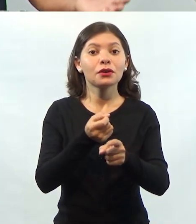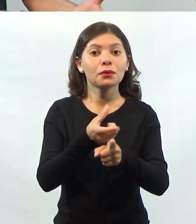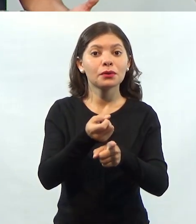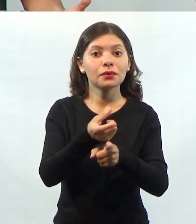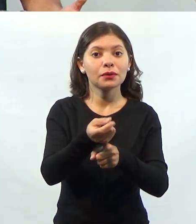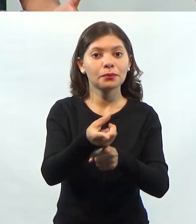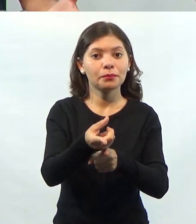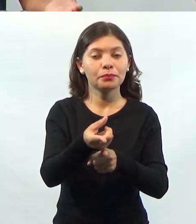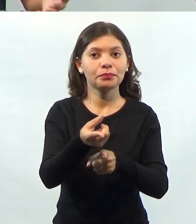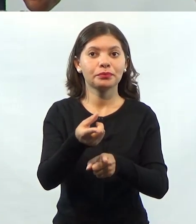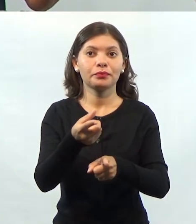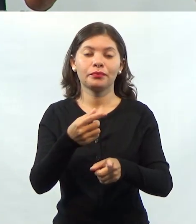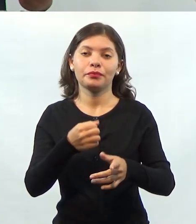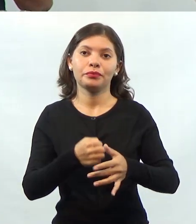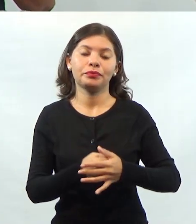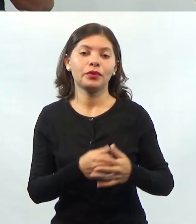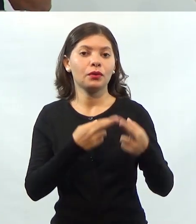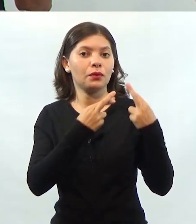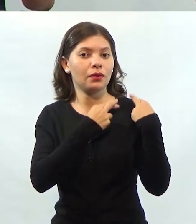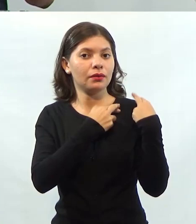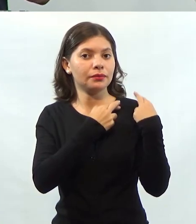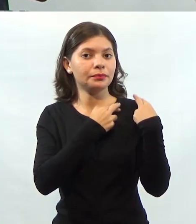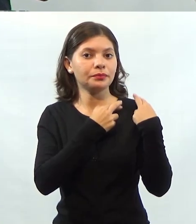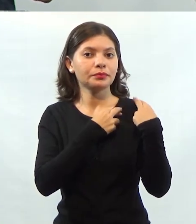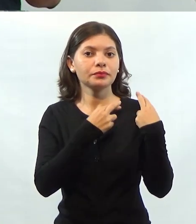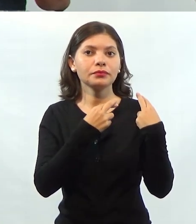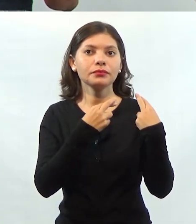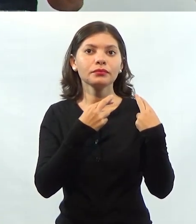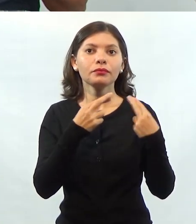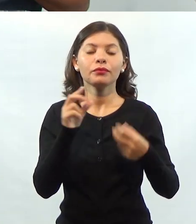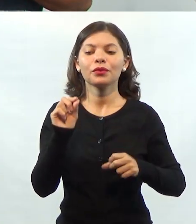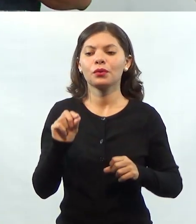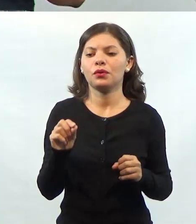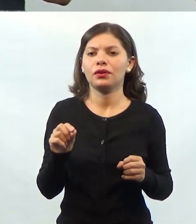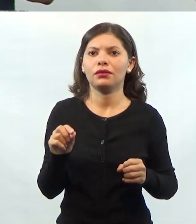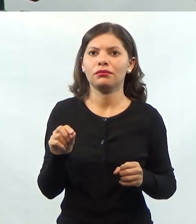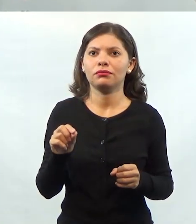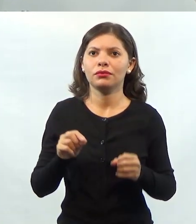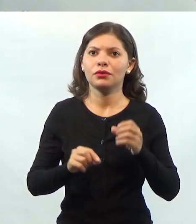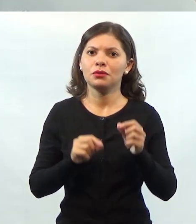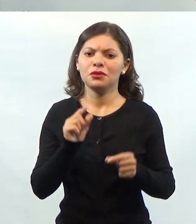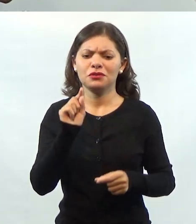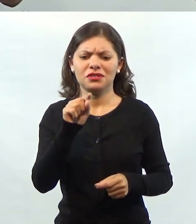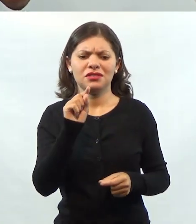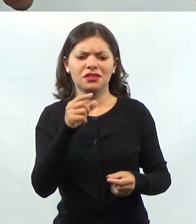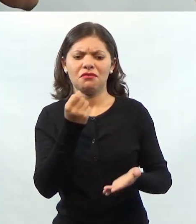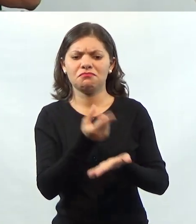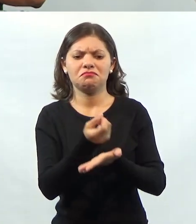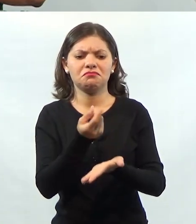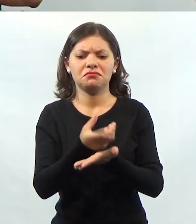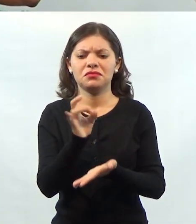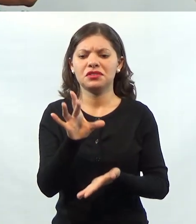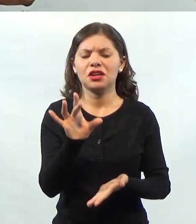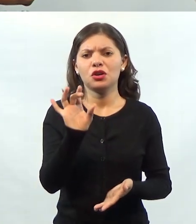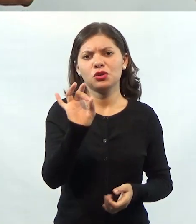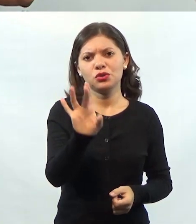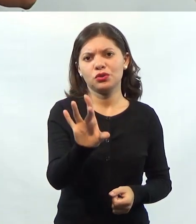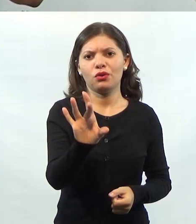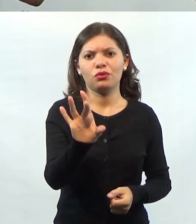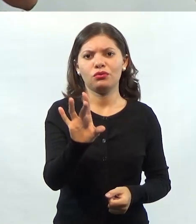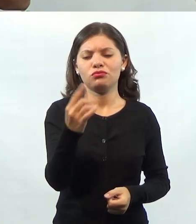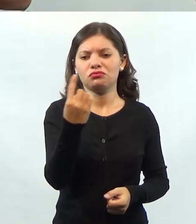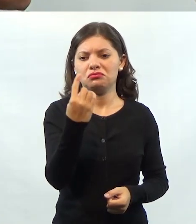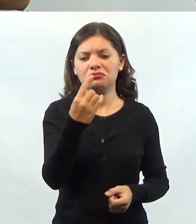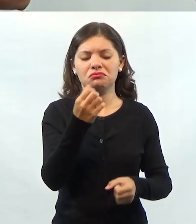O dono do imóvel vai falar para o dono do restaurante e olha, eu não tenho culpa se você vendeu só uma porção de batata.